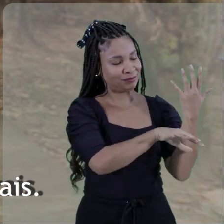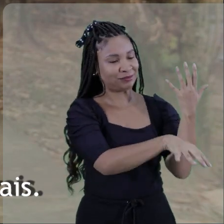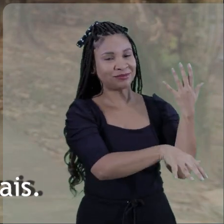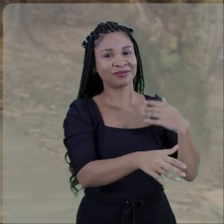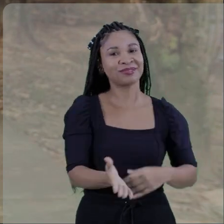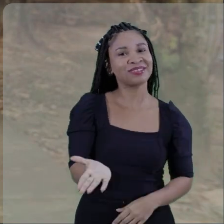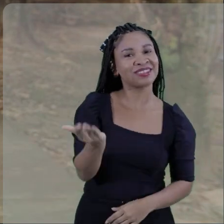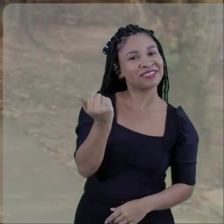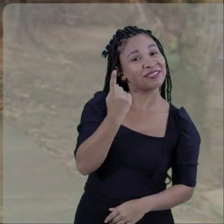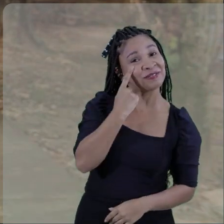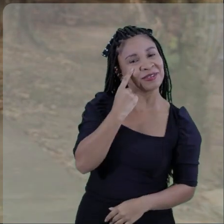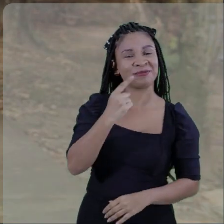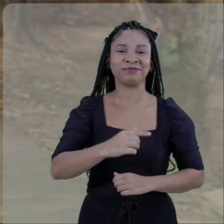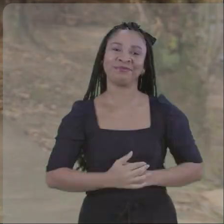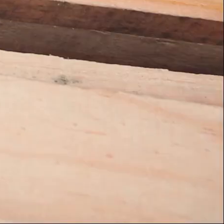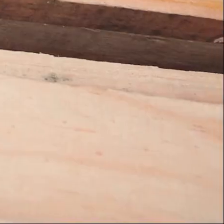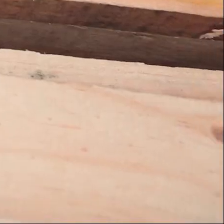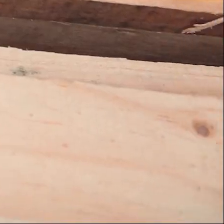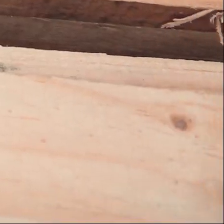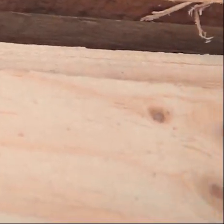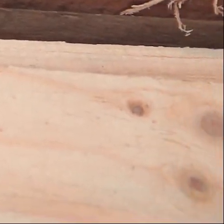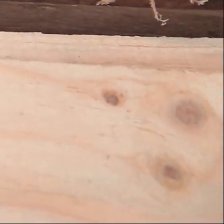manguezais. Se liga aí nessa ideia!